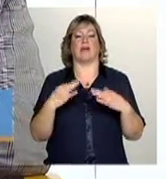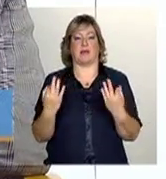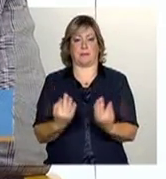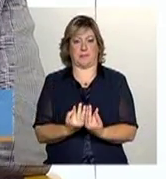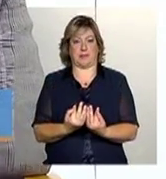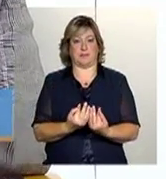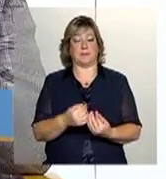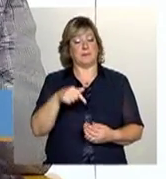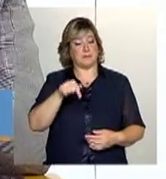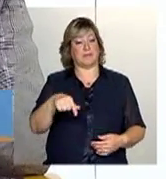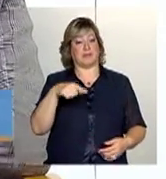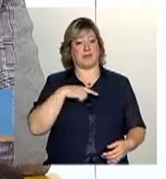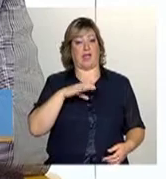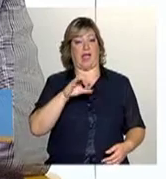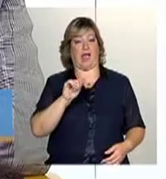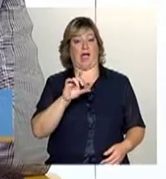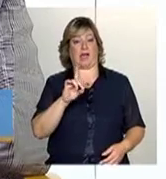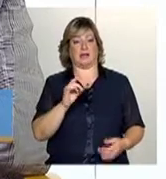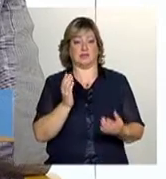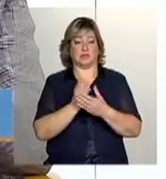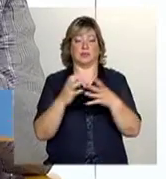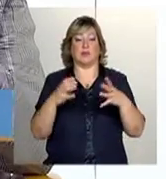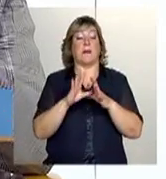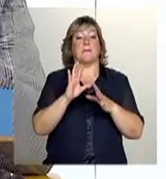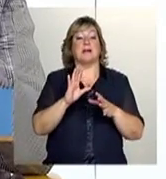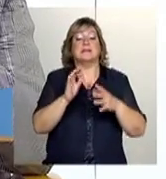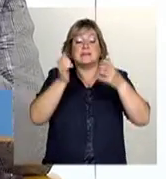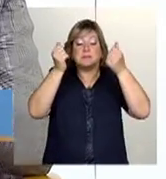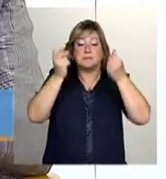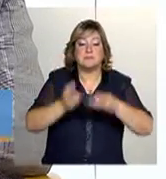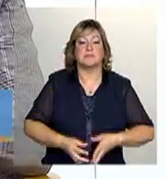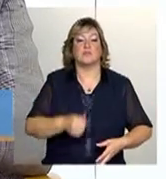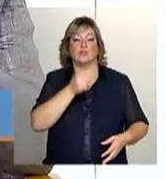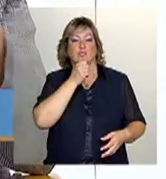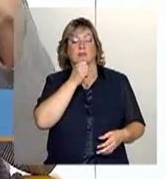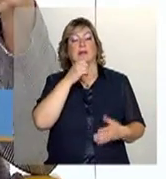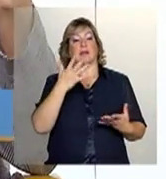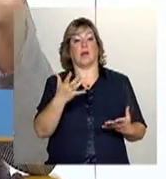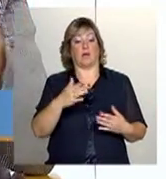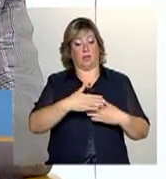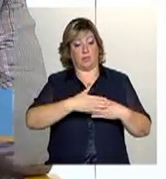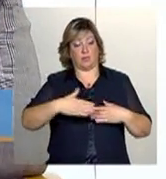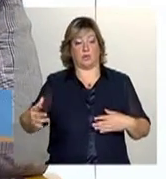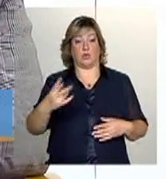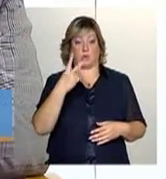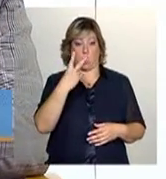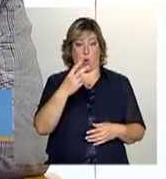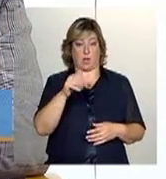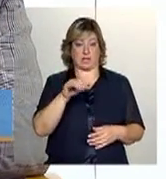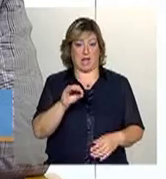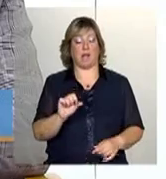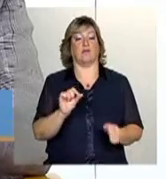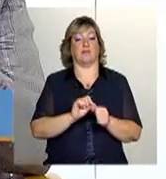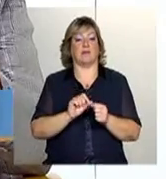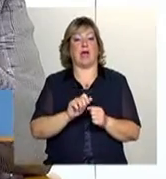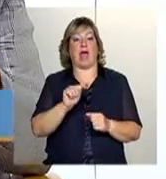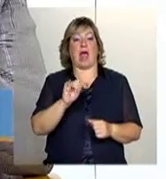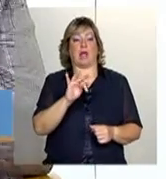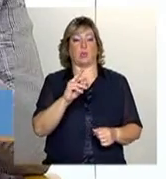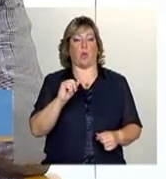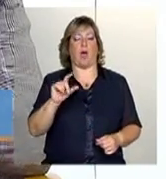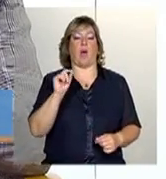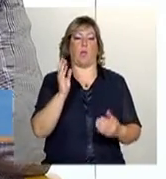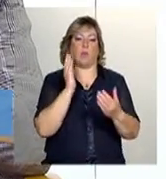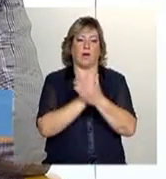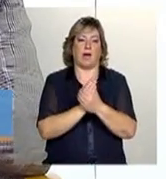cadastro já, mas não estão adequadamente identificadas. Então, no período dos próximos dois anos, que é o período de atualização cadastral, a cada dois